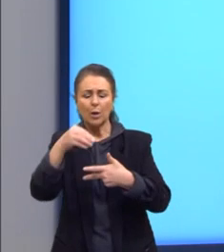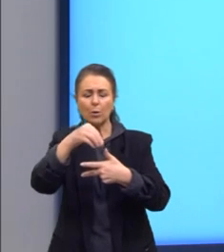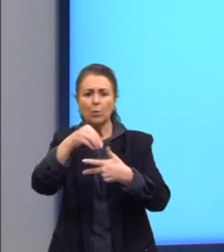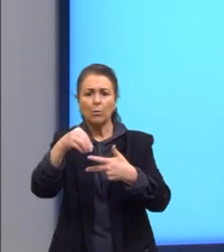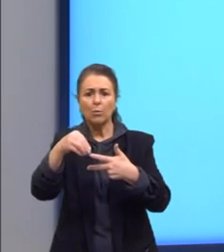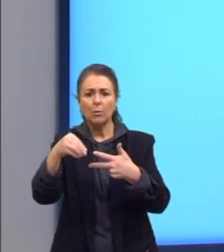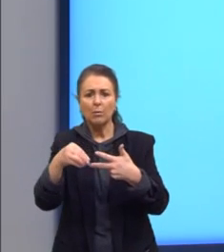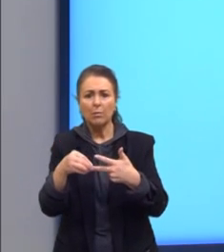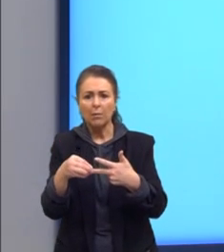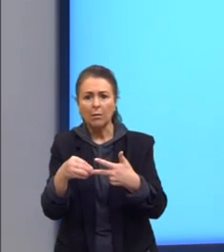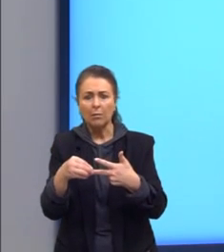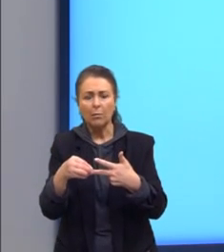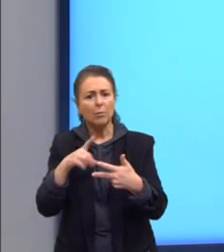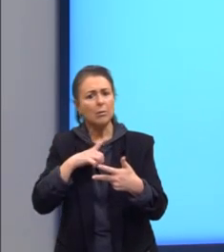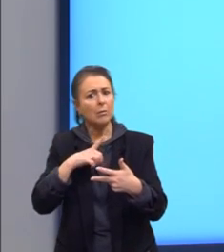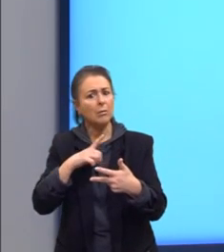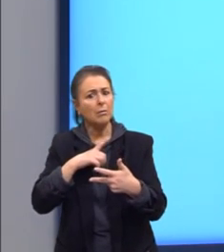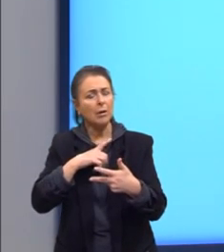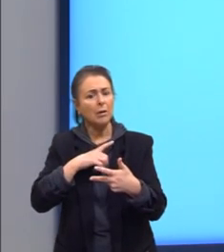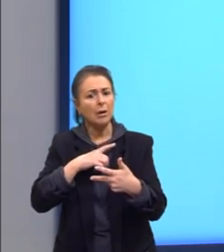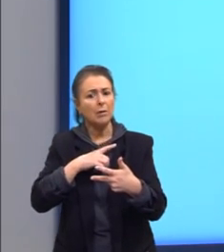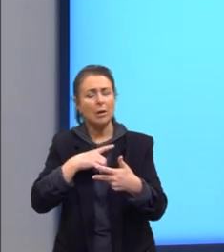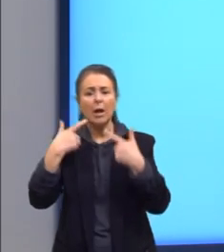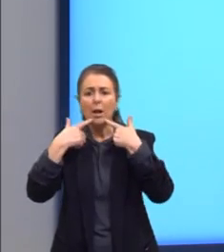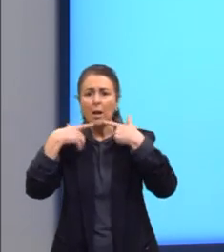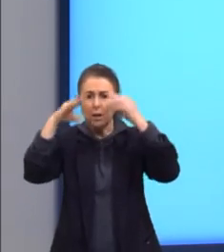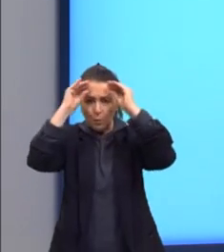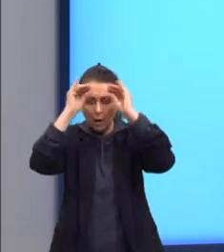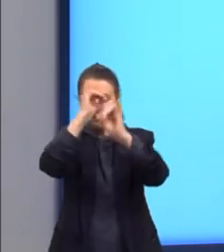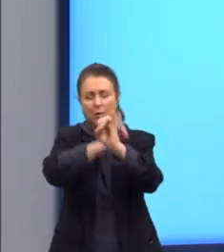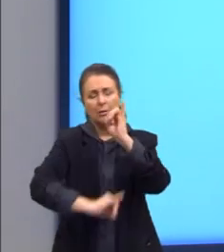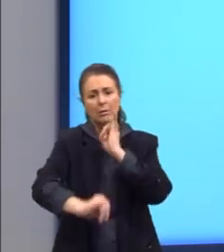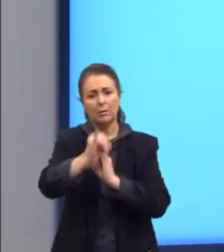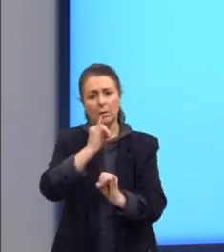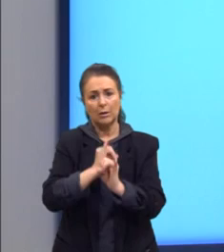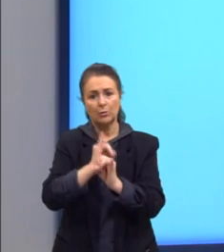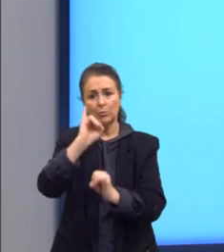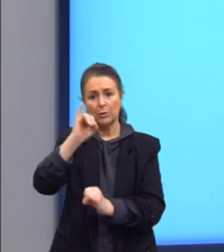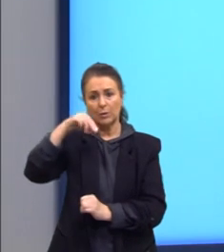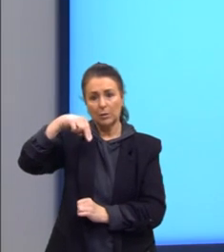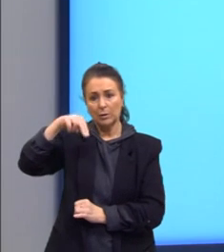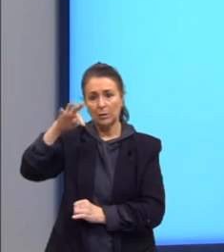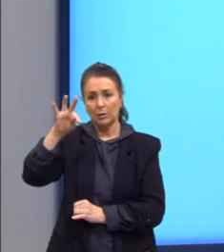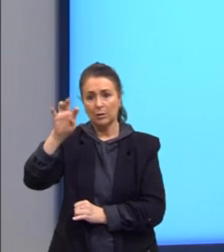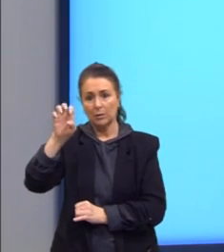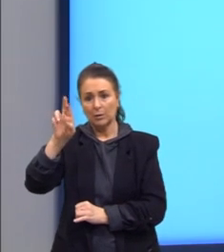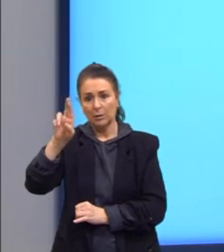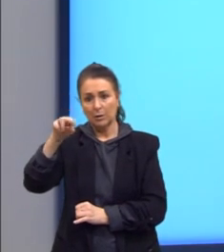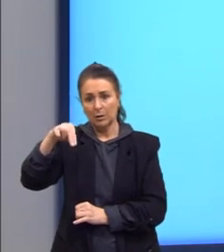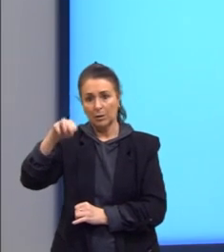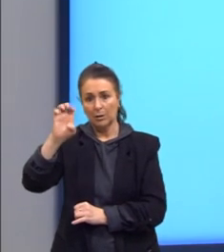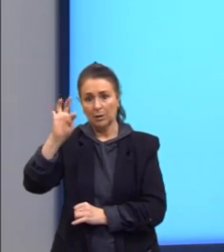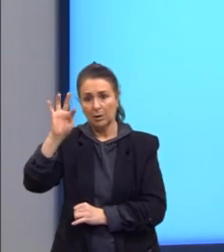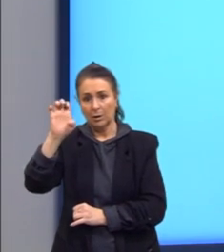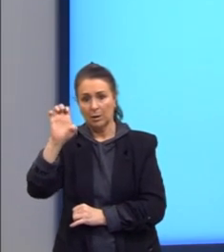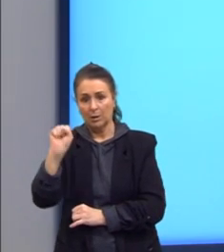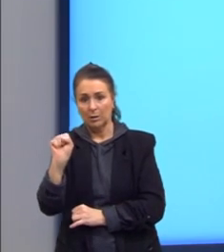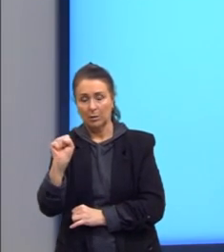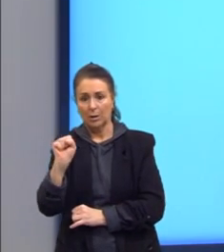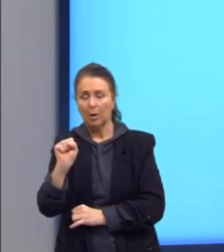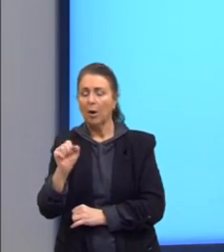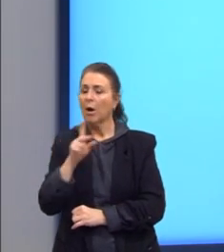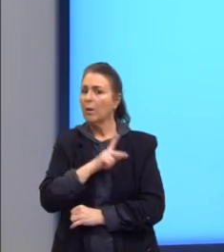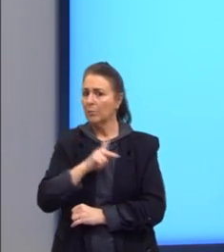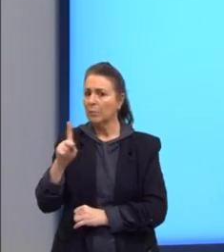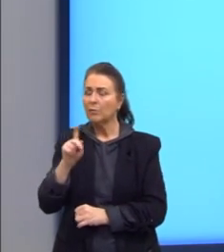falar sobre esse internetê, sobre essa linguagem da internet? Eu fiz aí um levantamento entre os